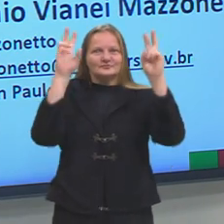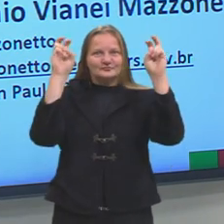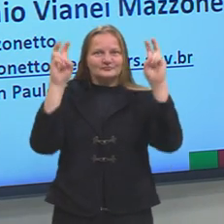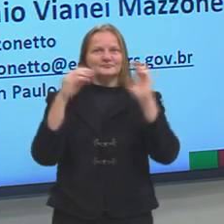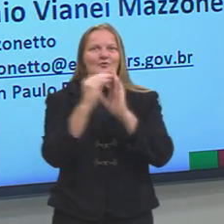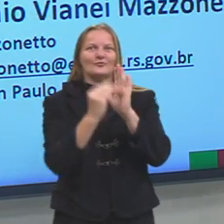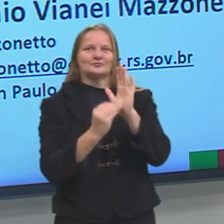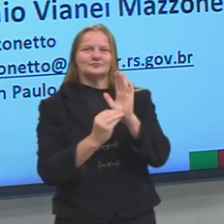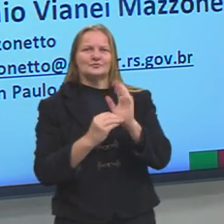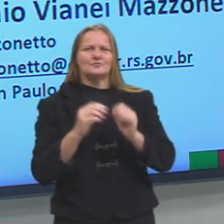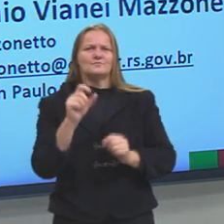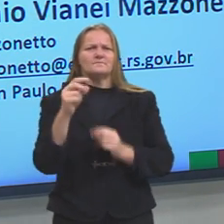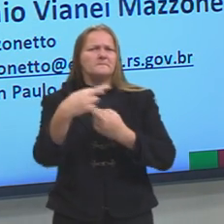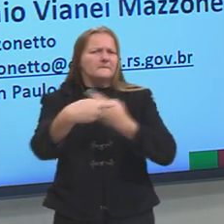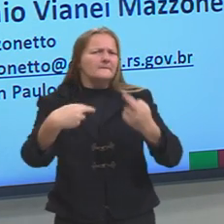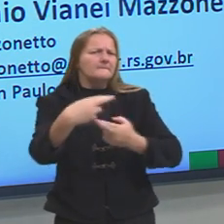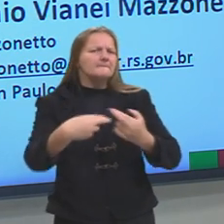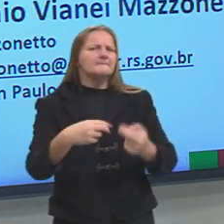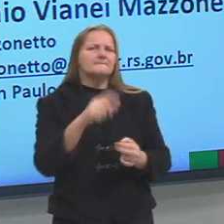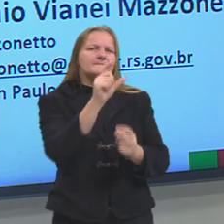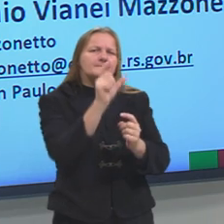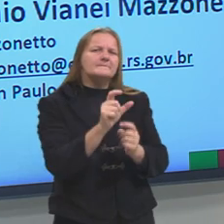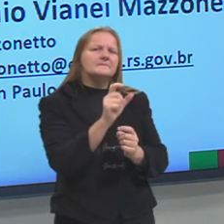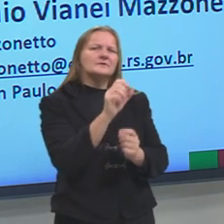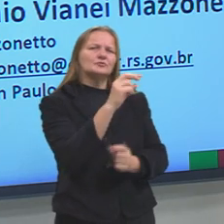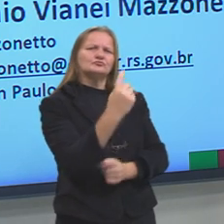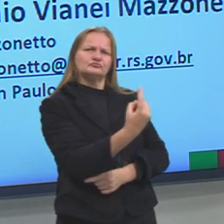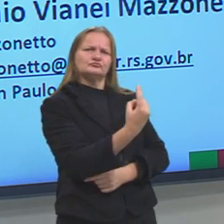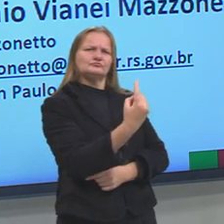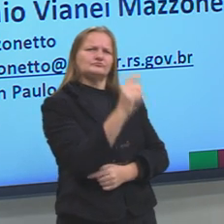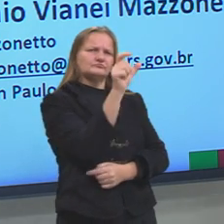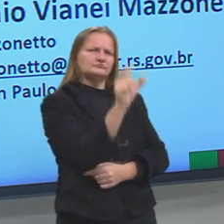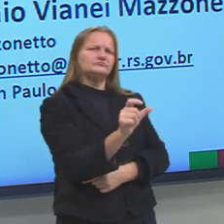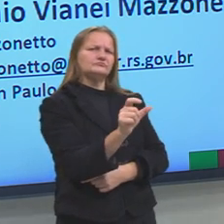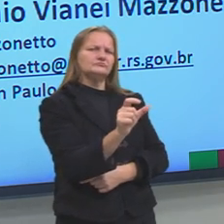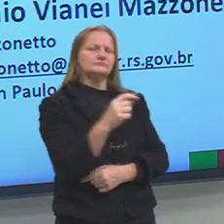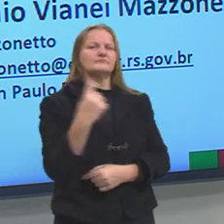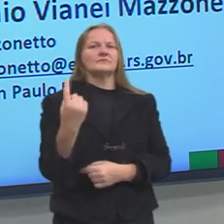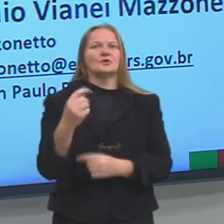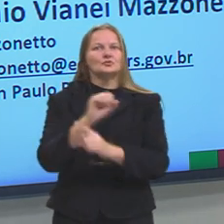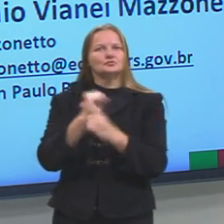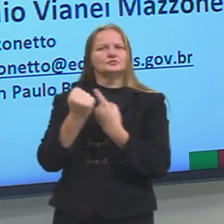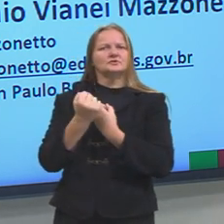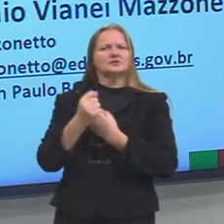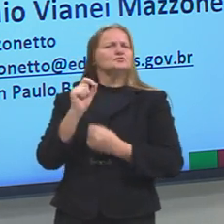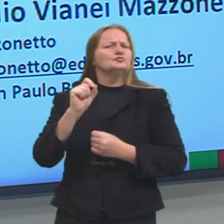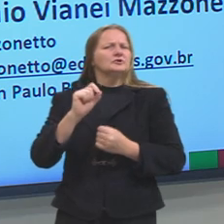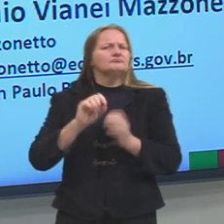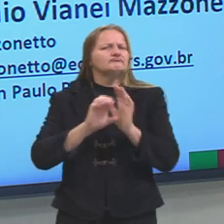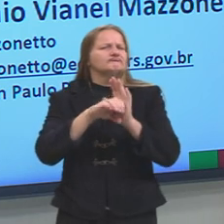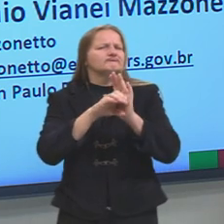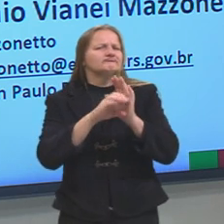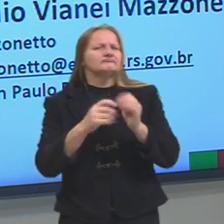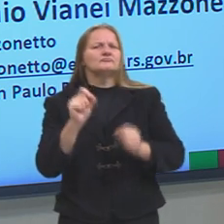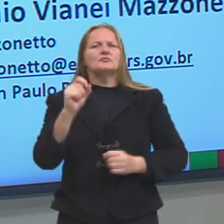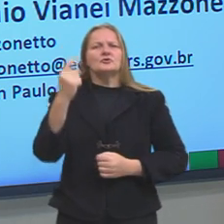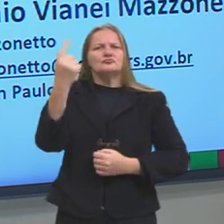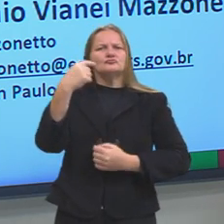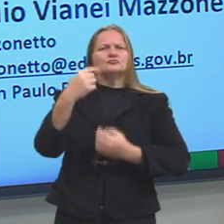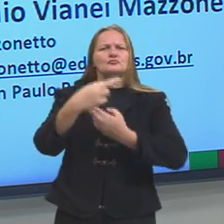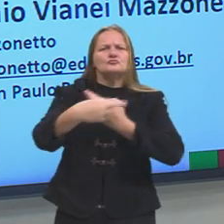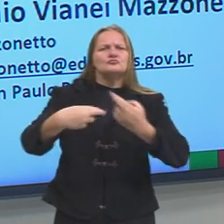relação entre indivíduo e sociedade. Afinal, essa coisa onde nós estamos, quem determina